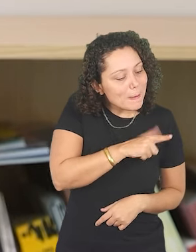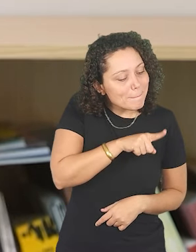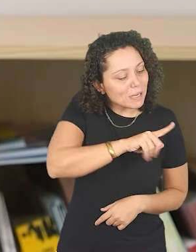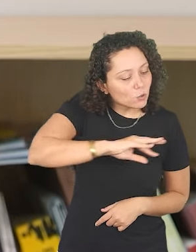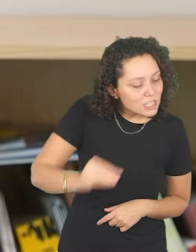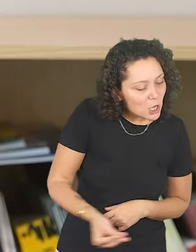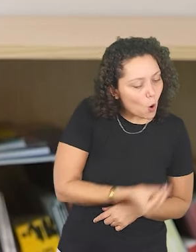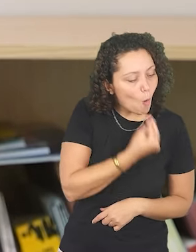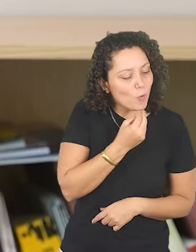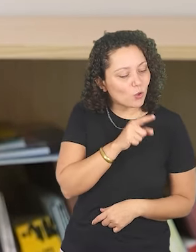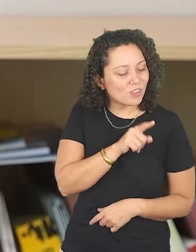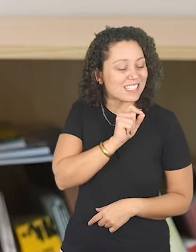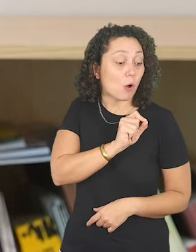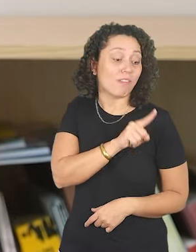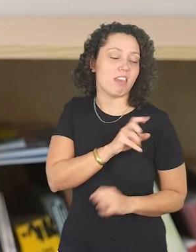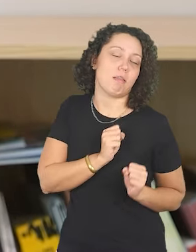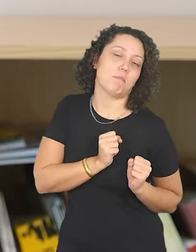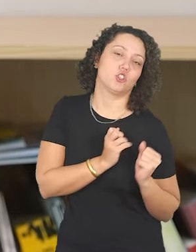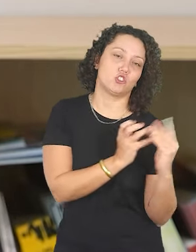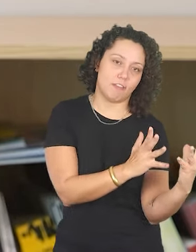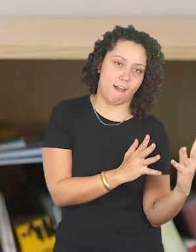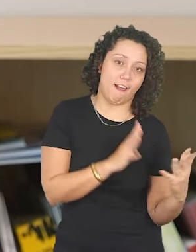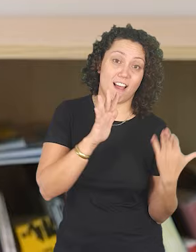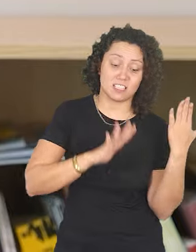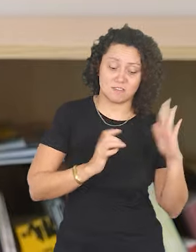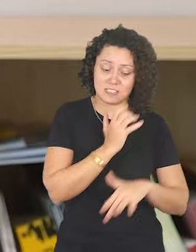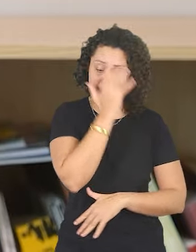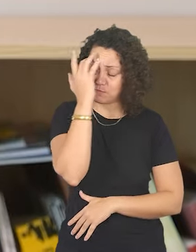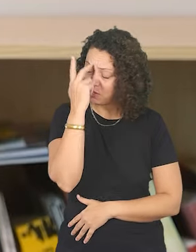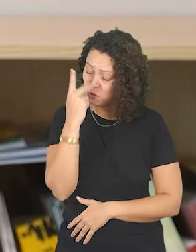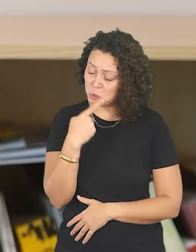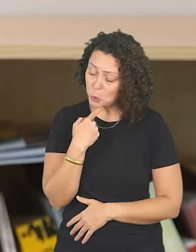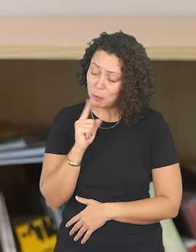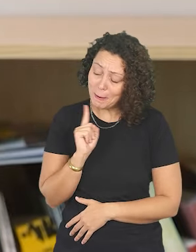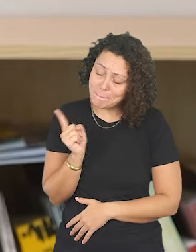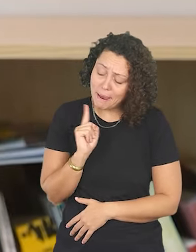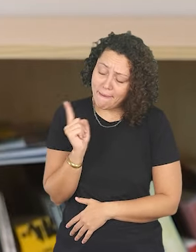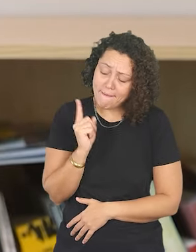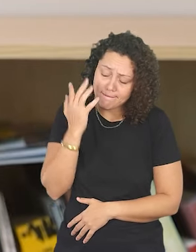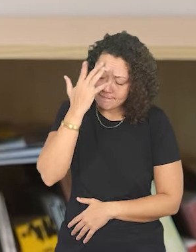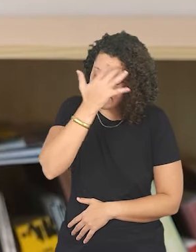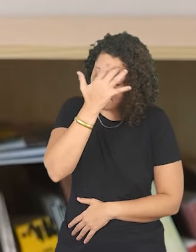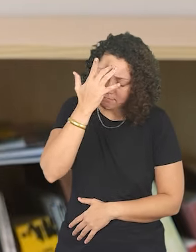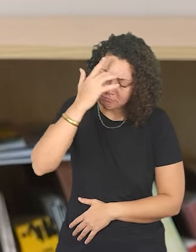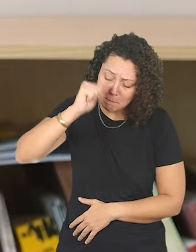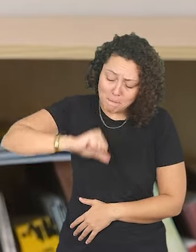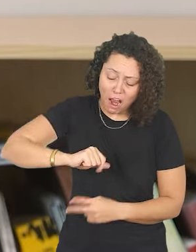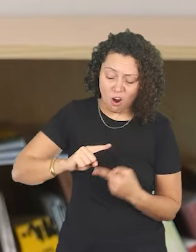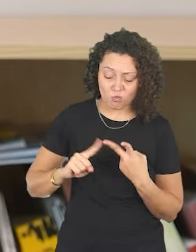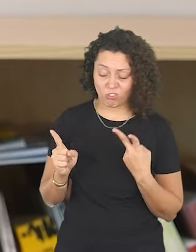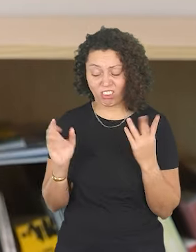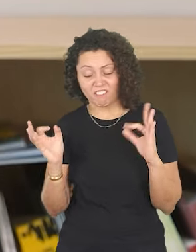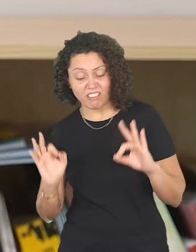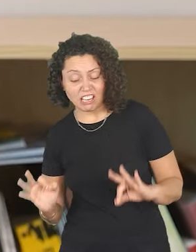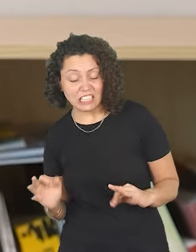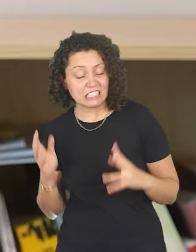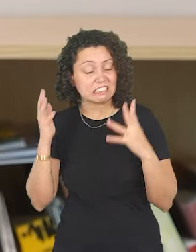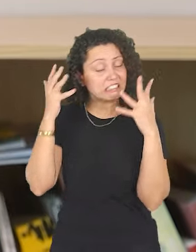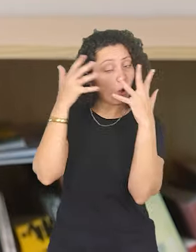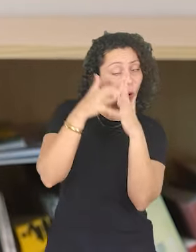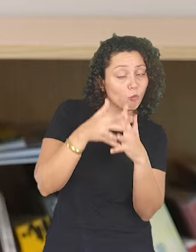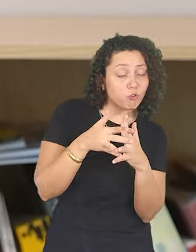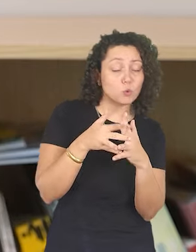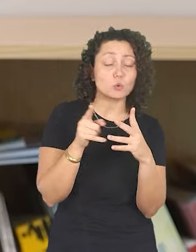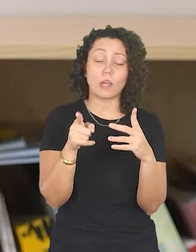porque às vezes as pessoas não estão bem, estão em pequenos surtos pessoais ou estão confusas ou estão muito felizes